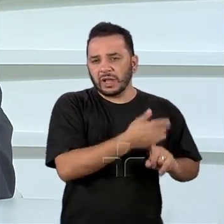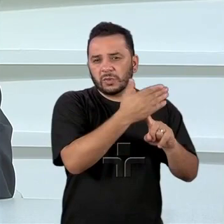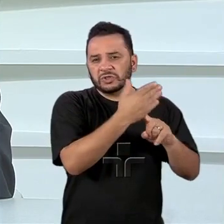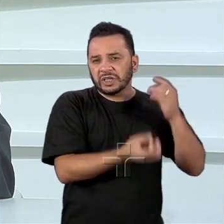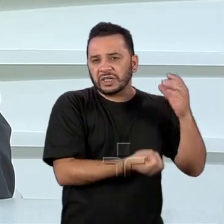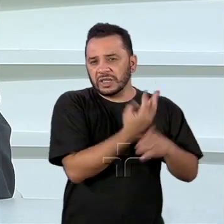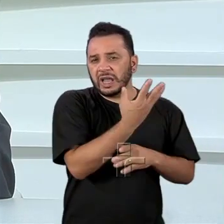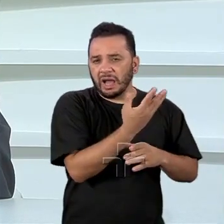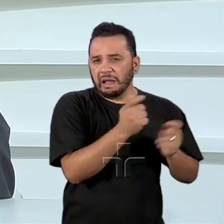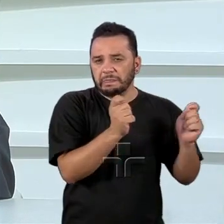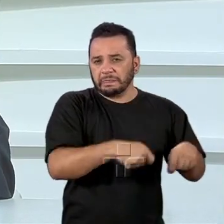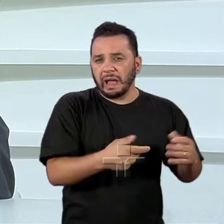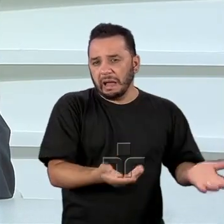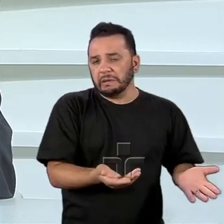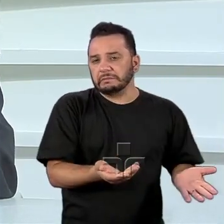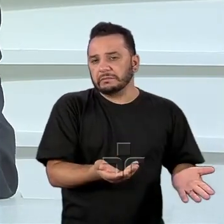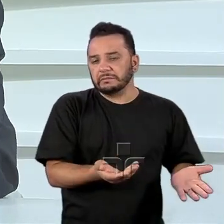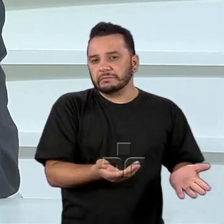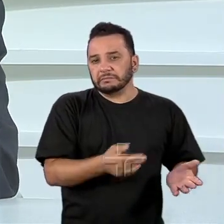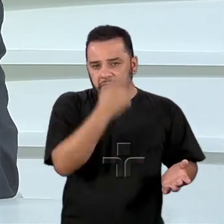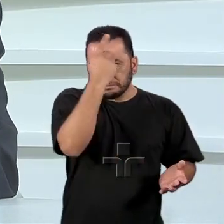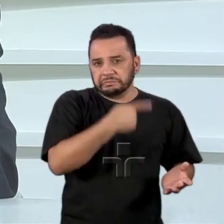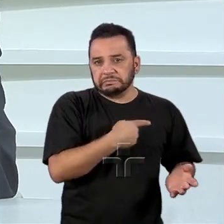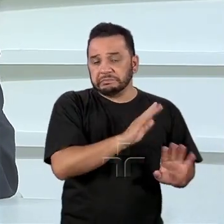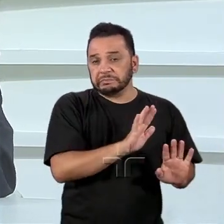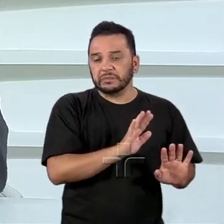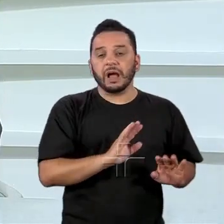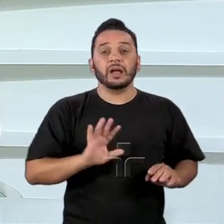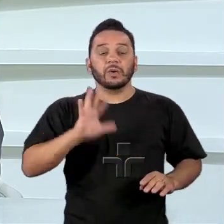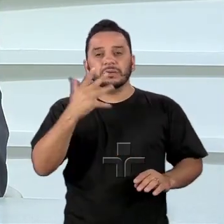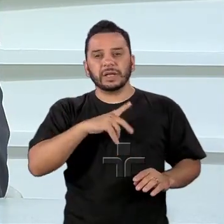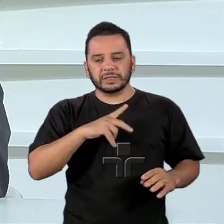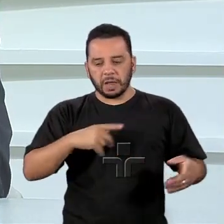de fato, como o embaixador diz, países como o Brasil que não são pequenos,